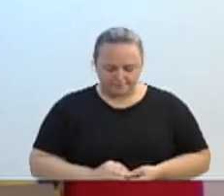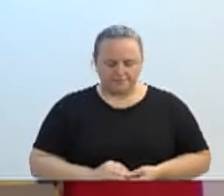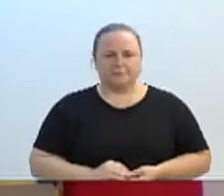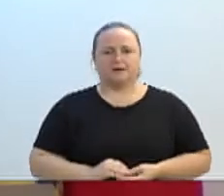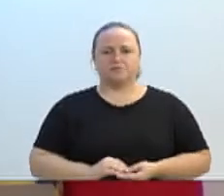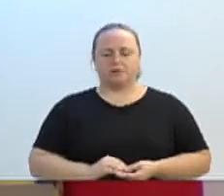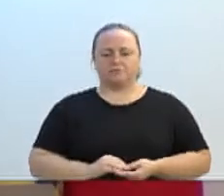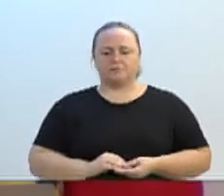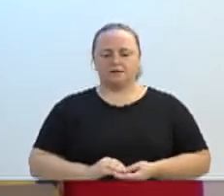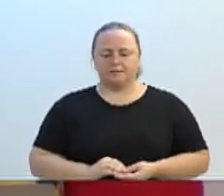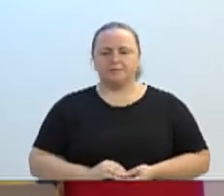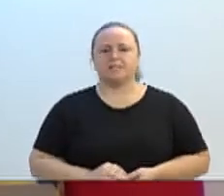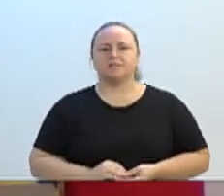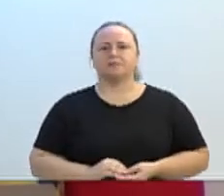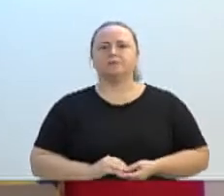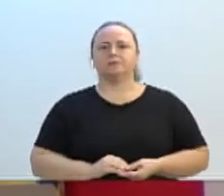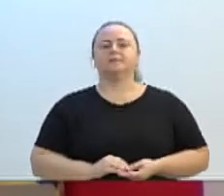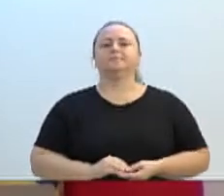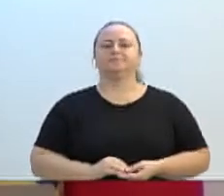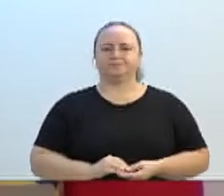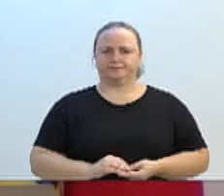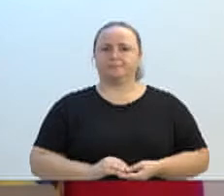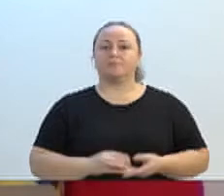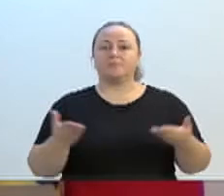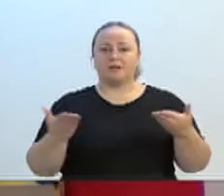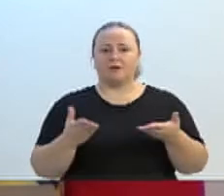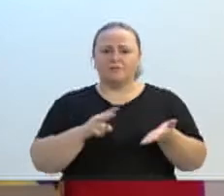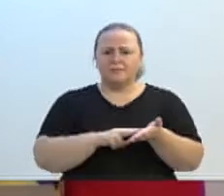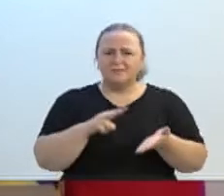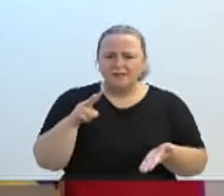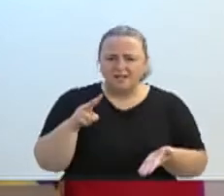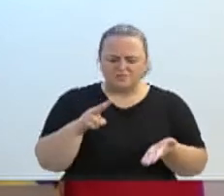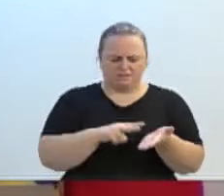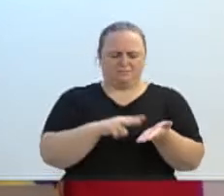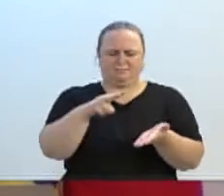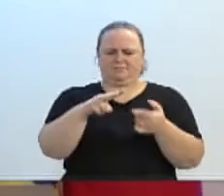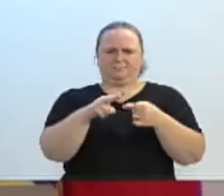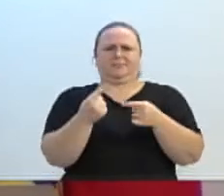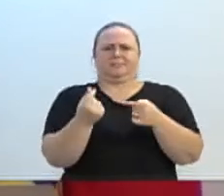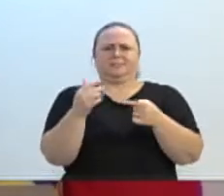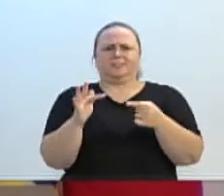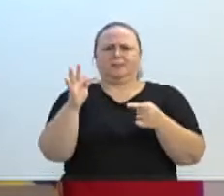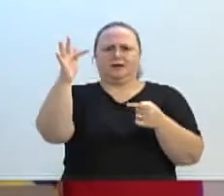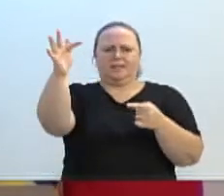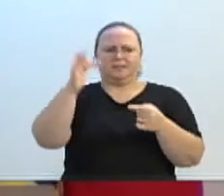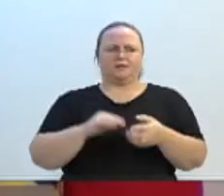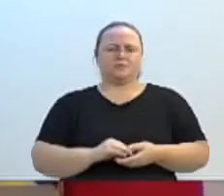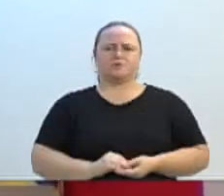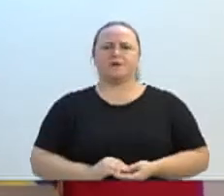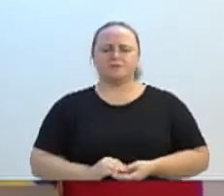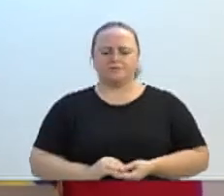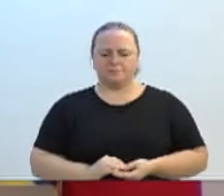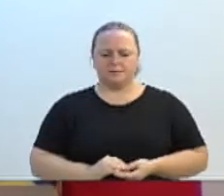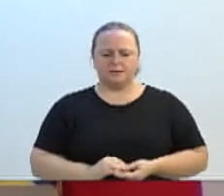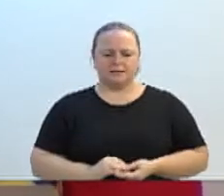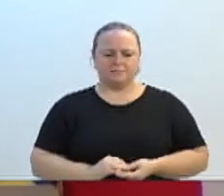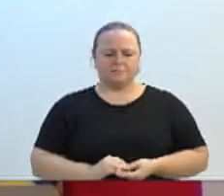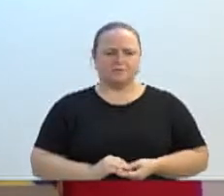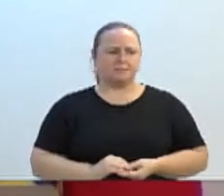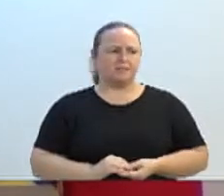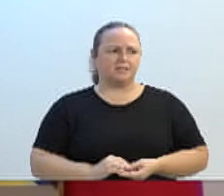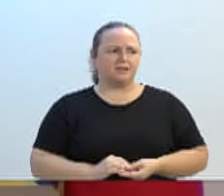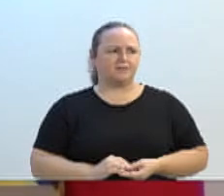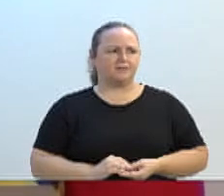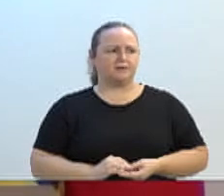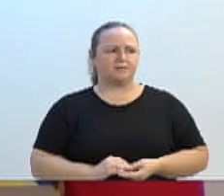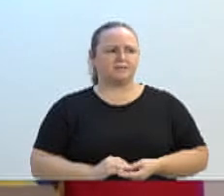não adianta dizer que está fazendo, trazendo benefício, com dinheiro público, com dinheiro federal, que tem que ter qualidade para a população. A população